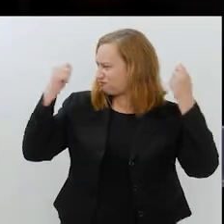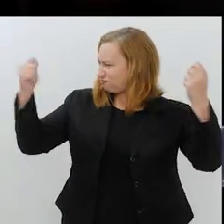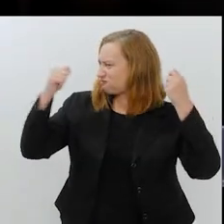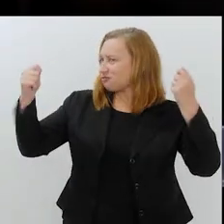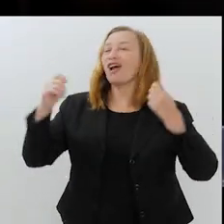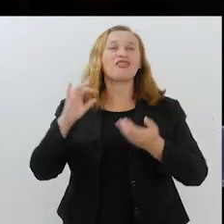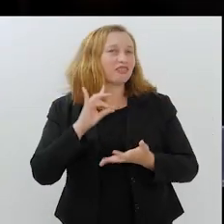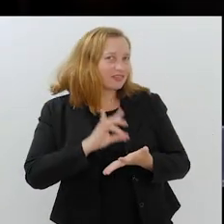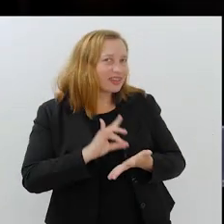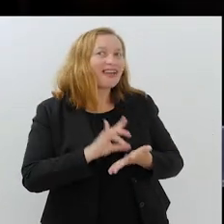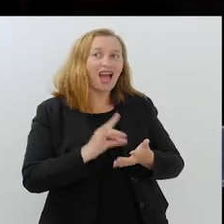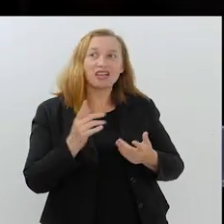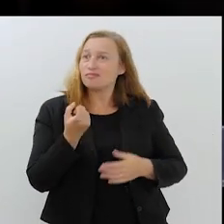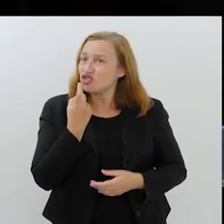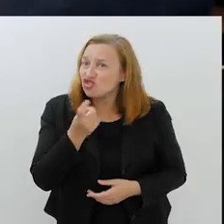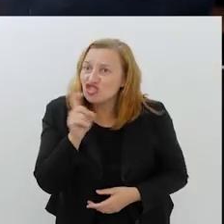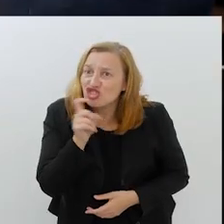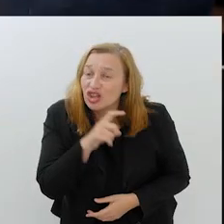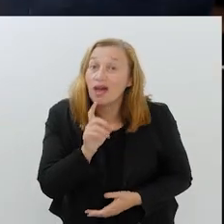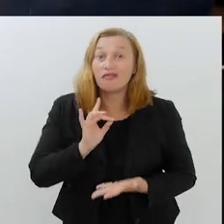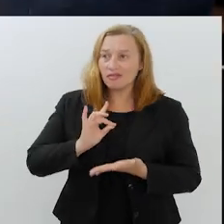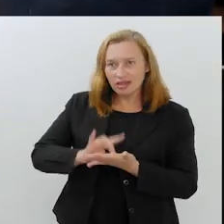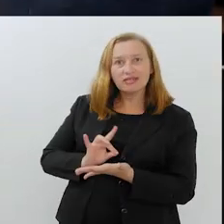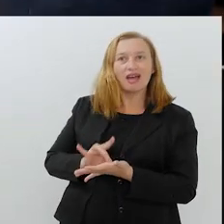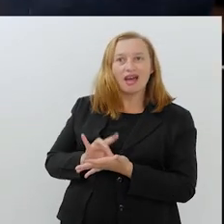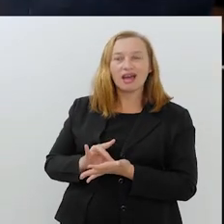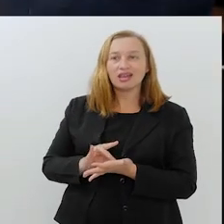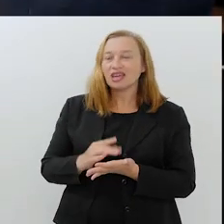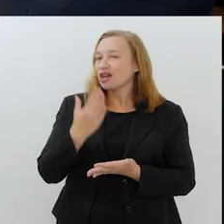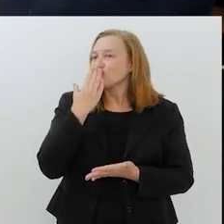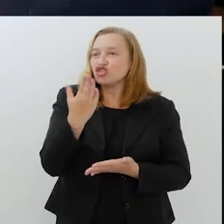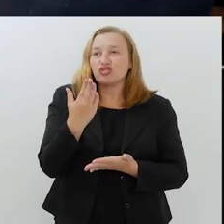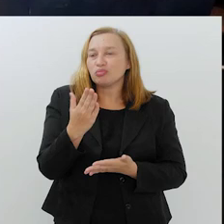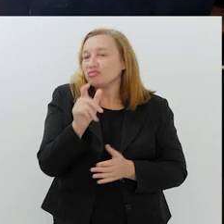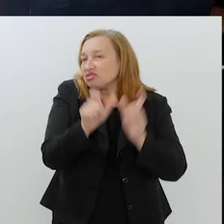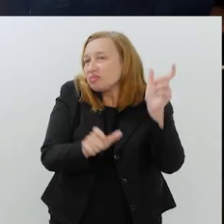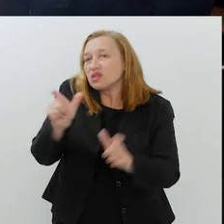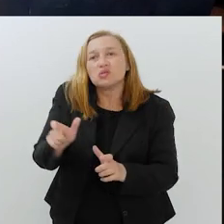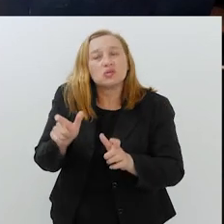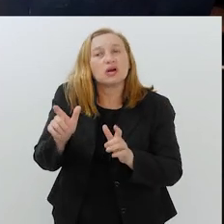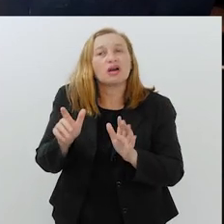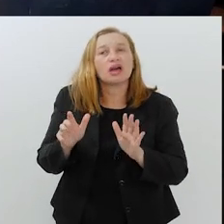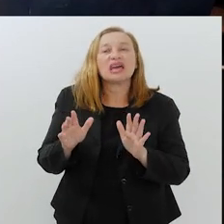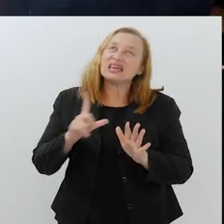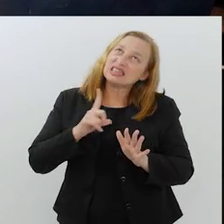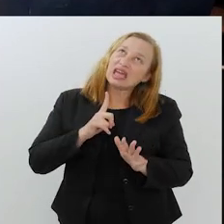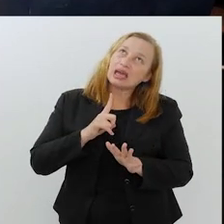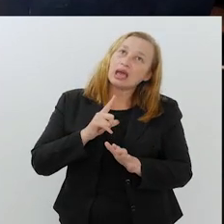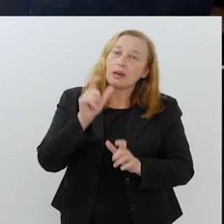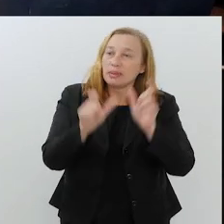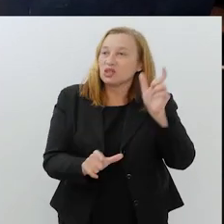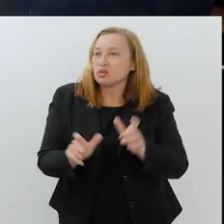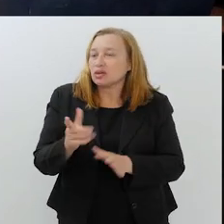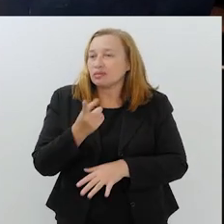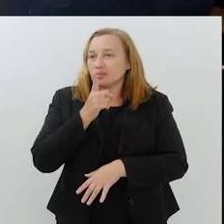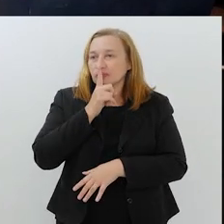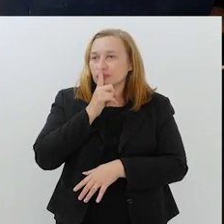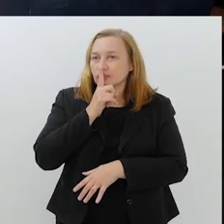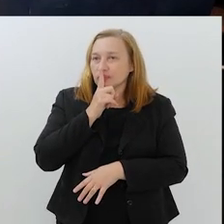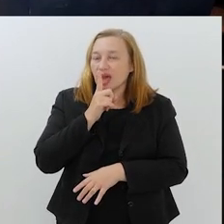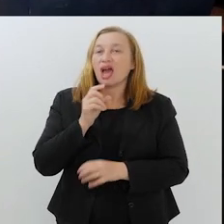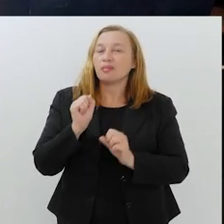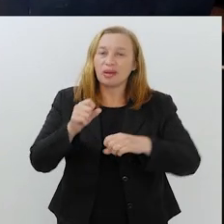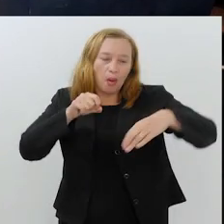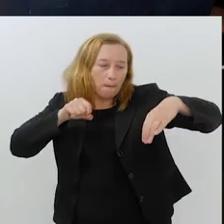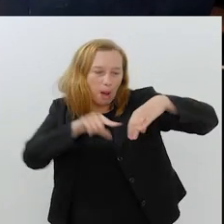muito, né? Mesmo? Exatamente. Mentira. É claro que isso vai muito do tipo de pessoa, né? Tem as pessoas que são mais reservadas. Por exemplo, saem